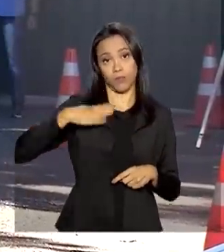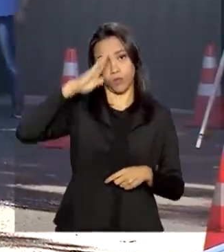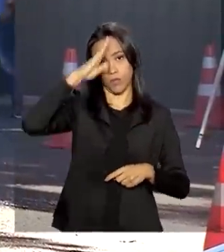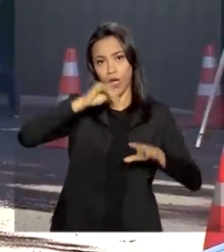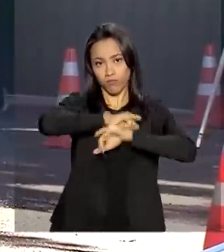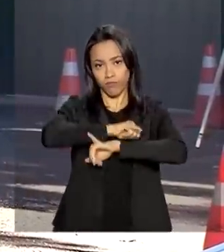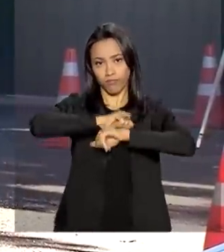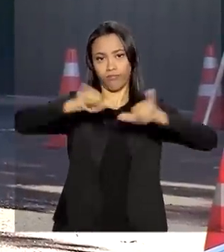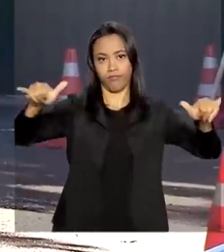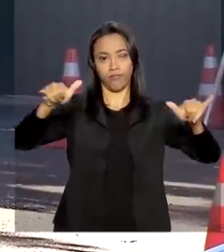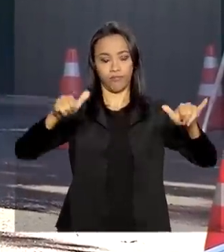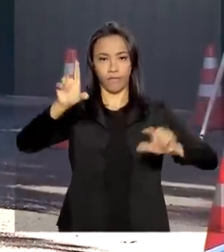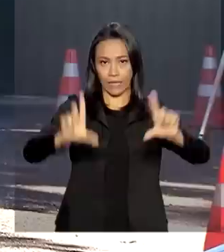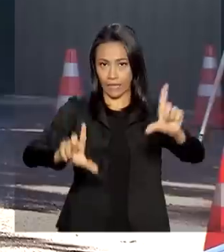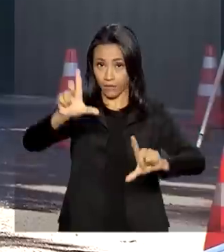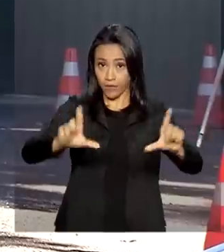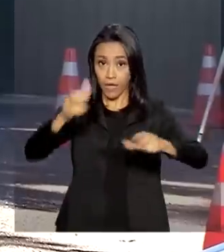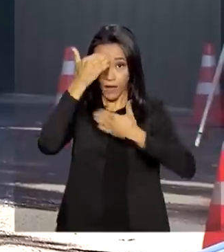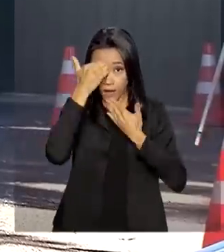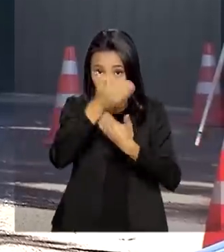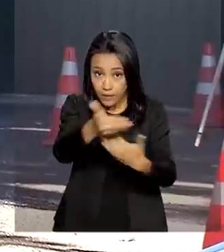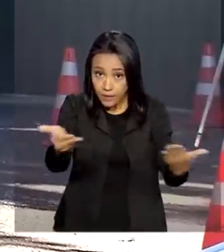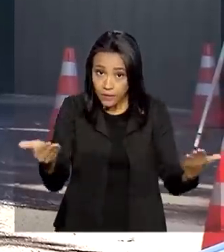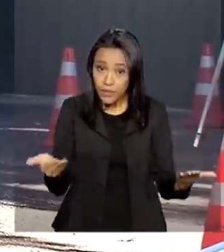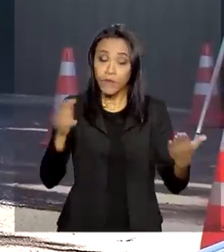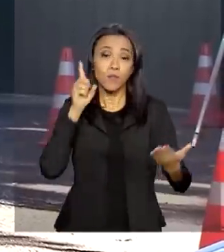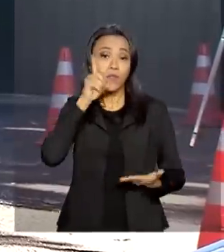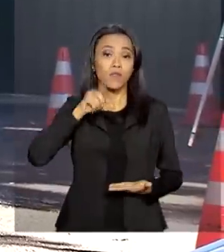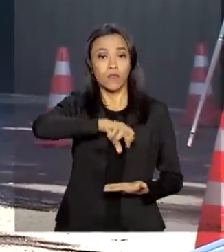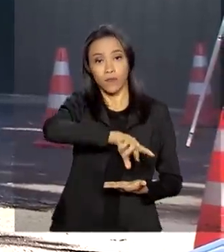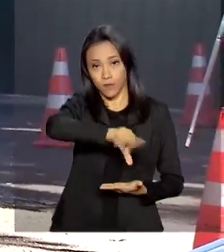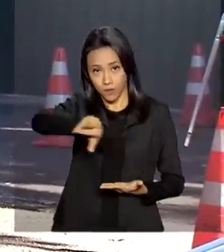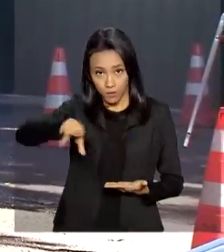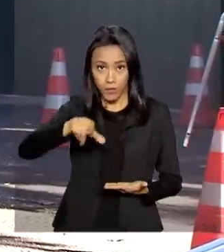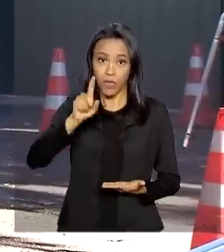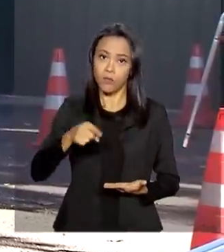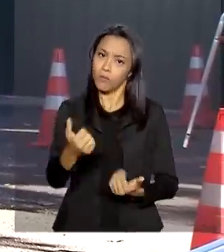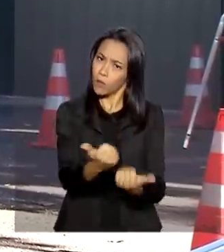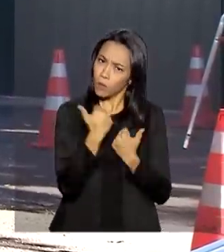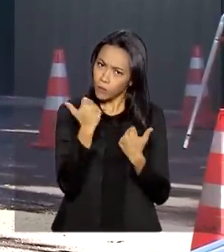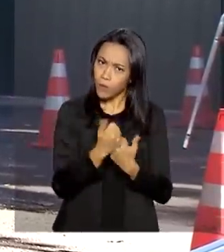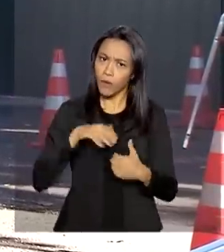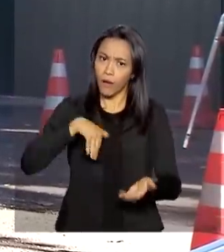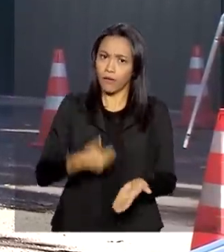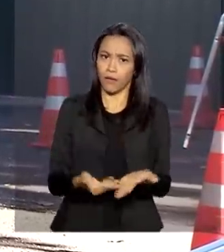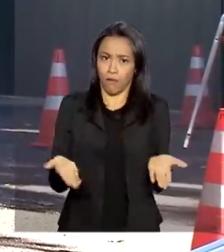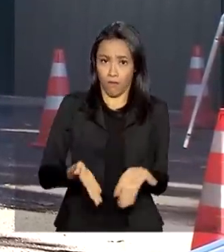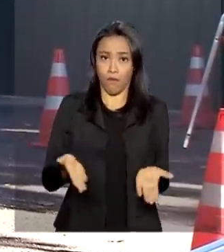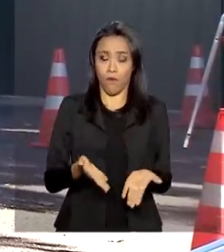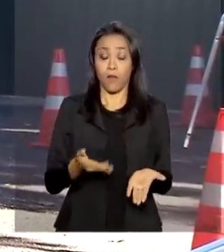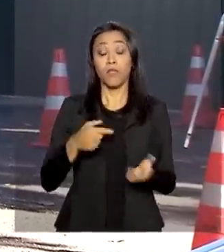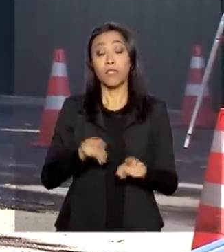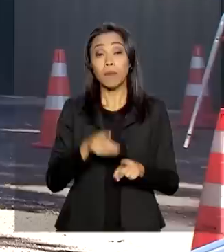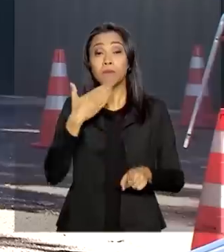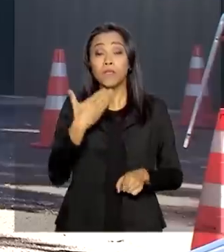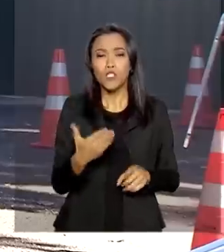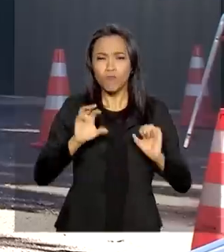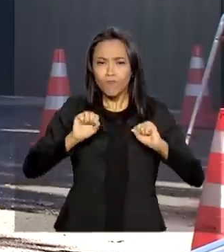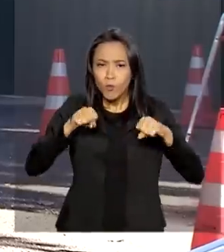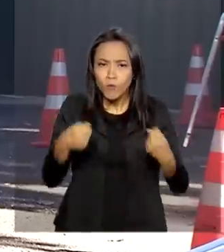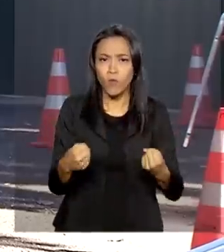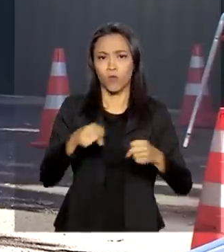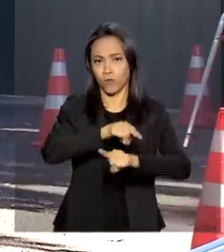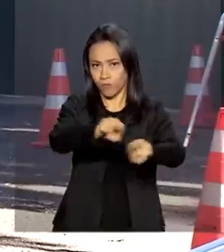em cadeia nacional. Ele agradeceu aos parlamentares pelo apoio dado até agora e também pediu o empenho e falou da